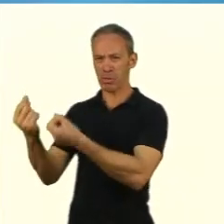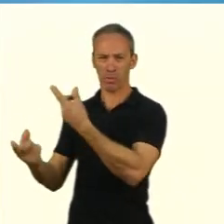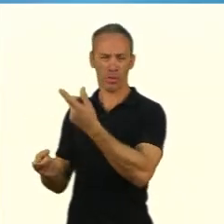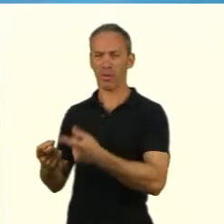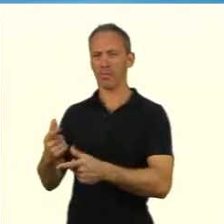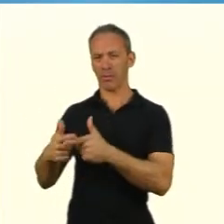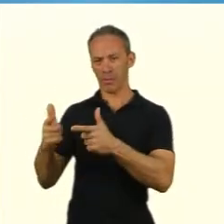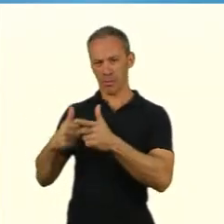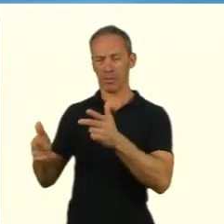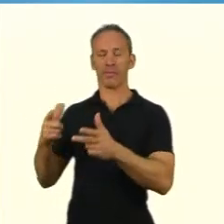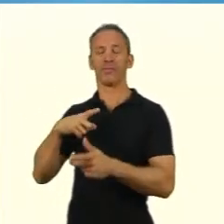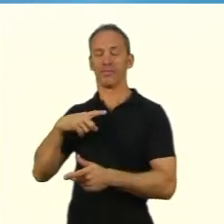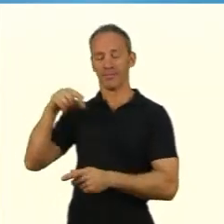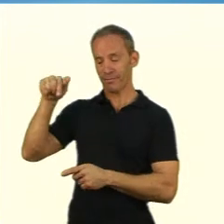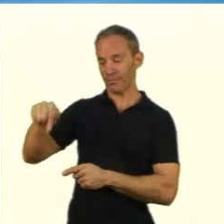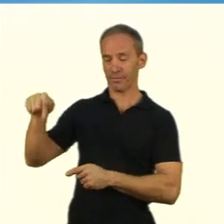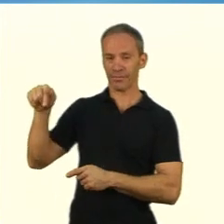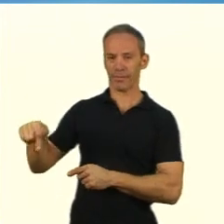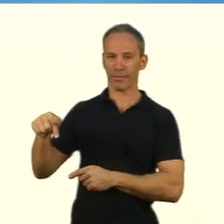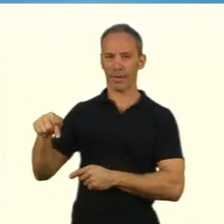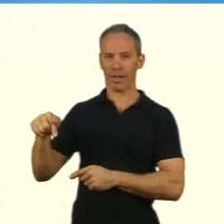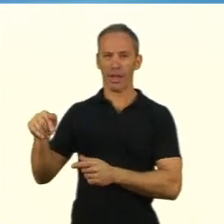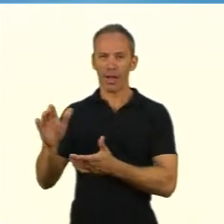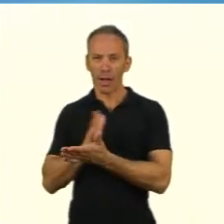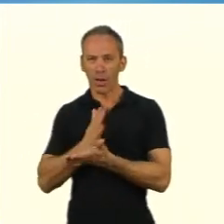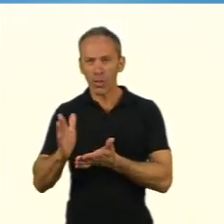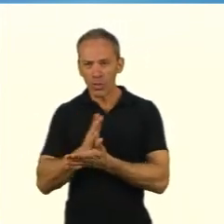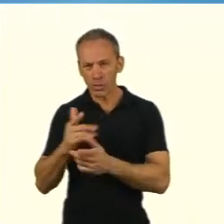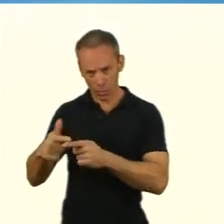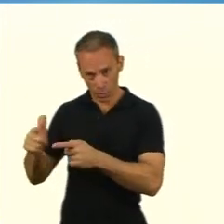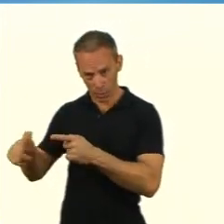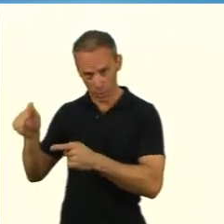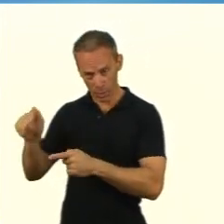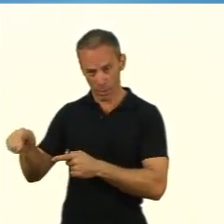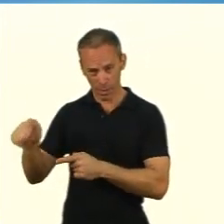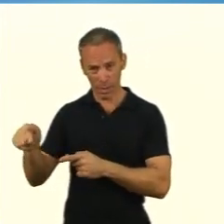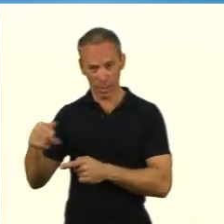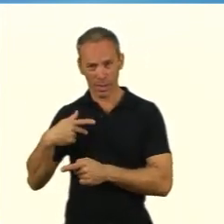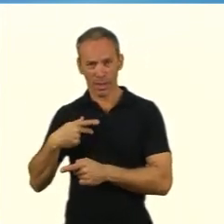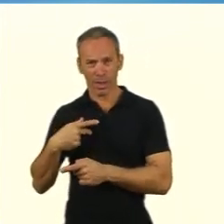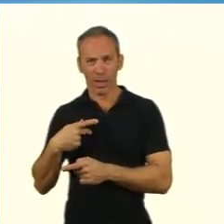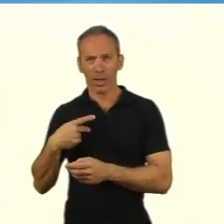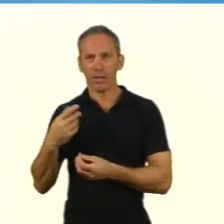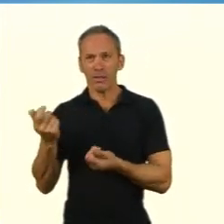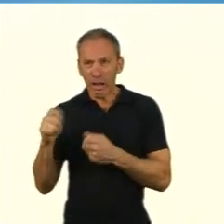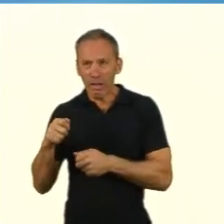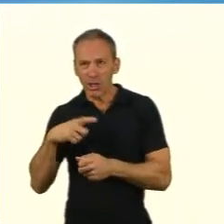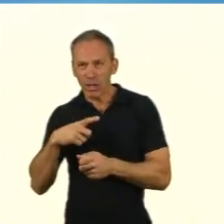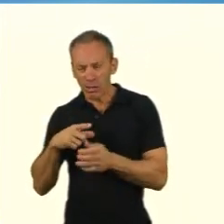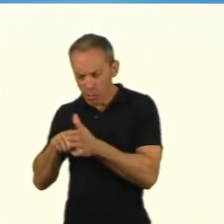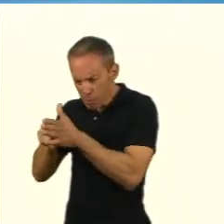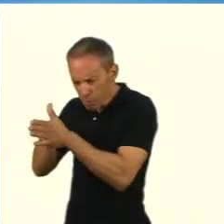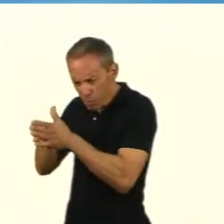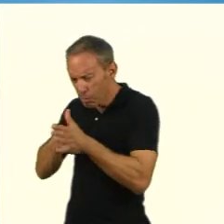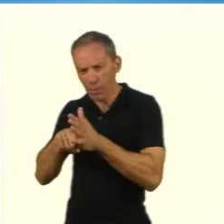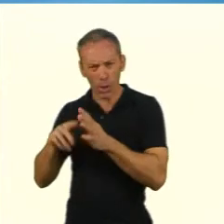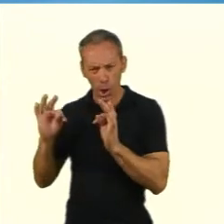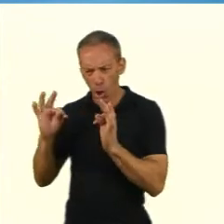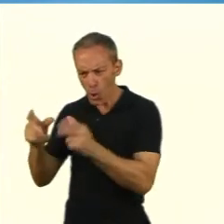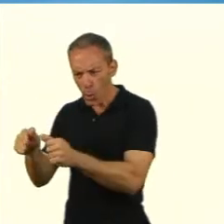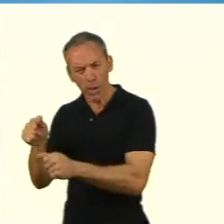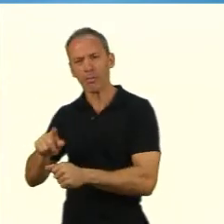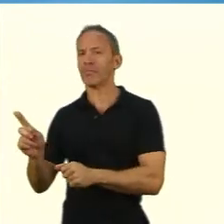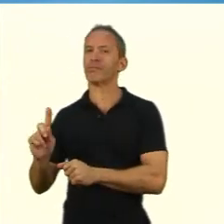partes que nós falaremos aqui agora detalhadamente. Não é? Então, a apresentação dos